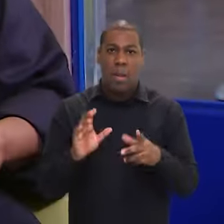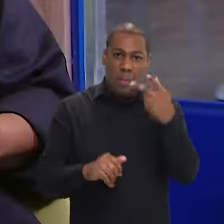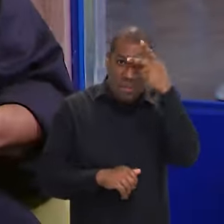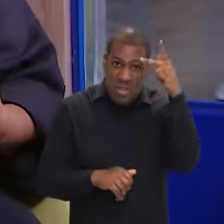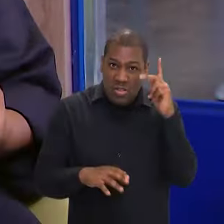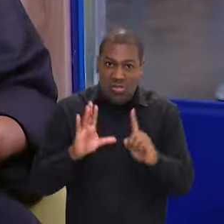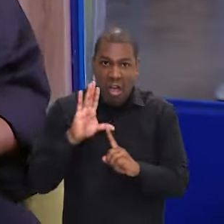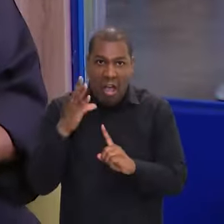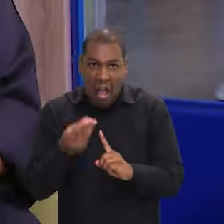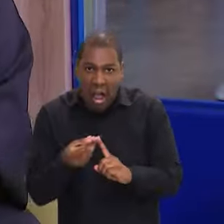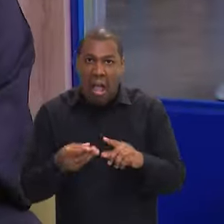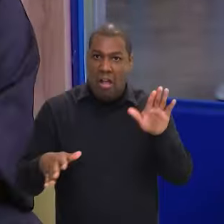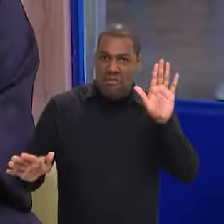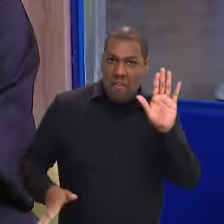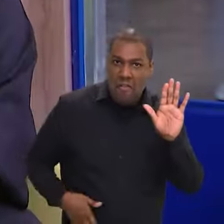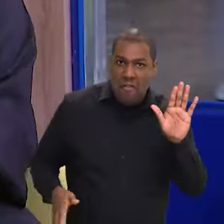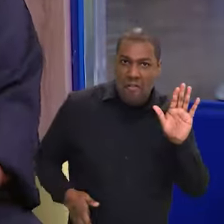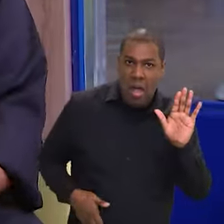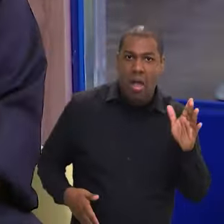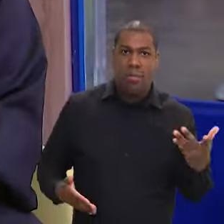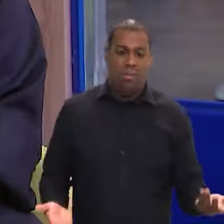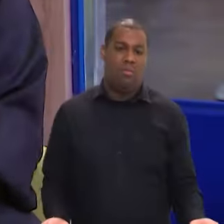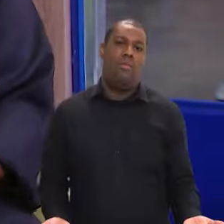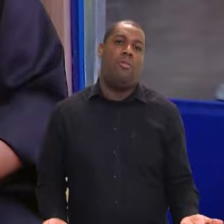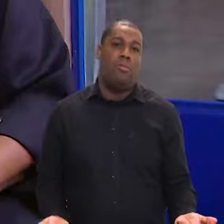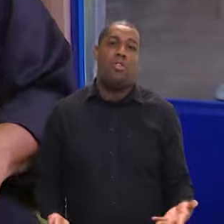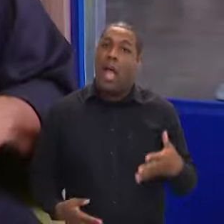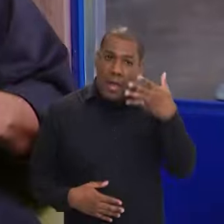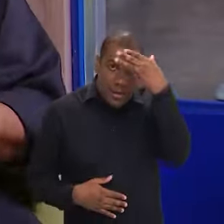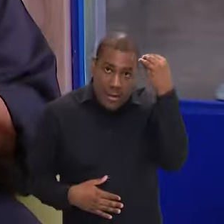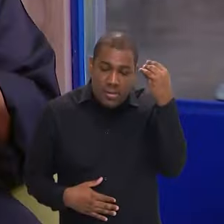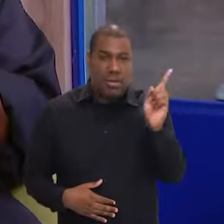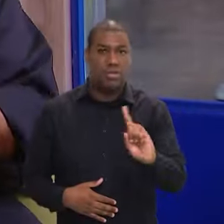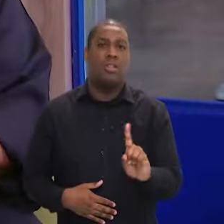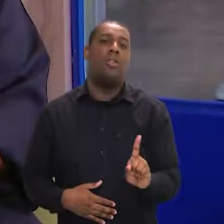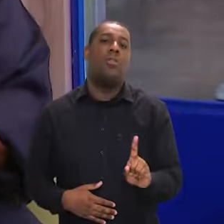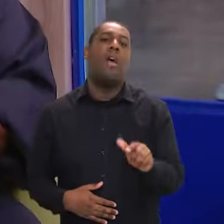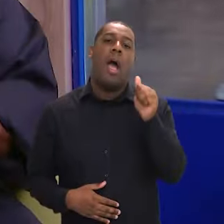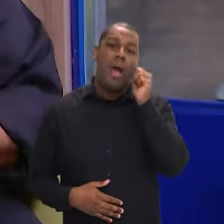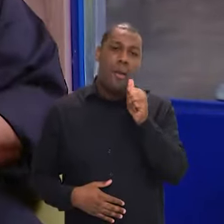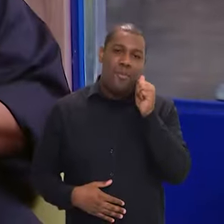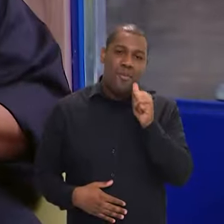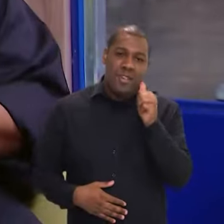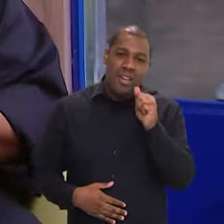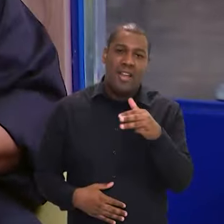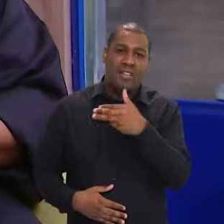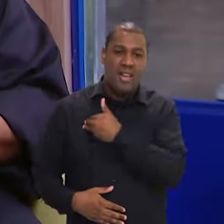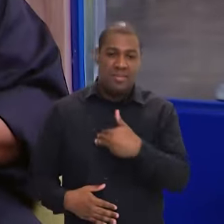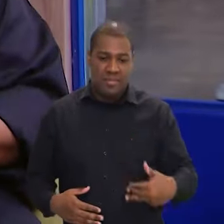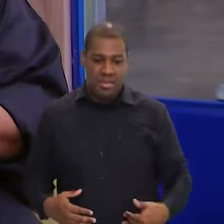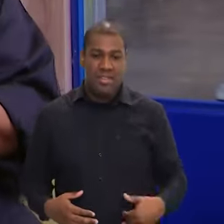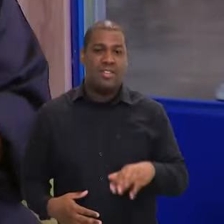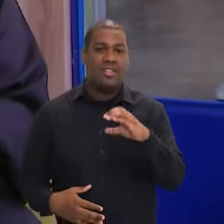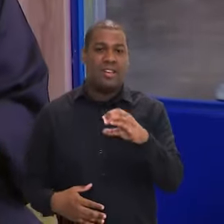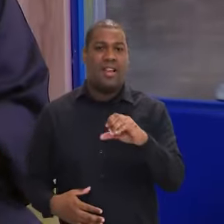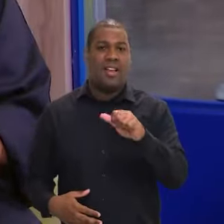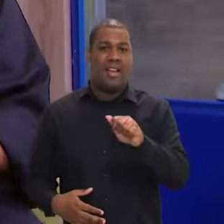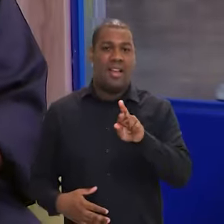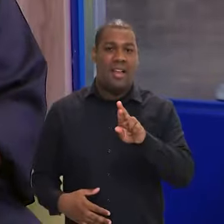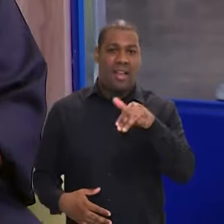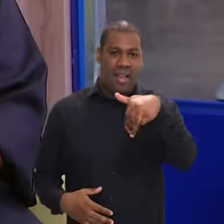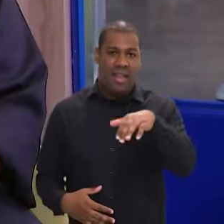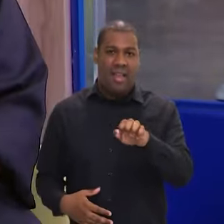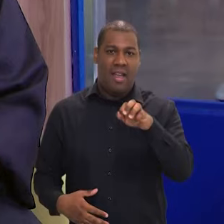vagabundos, então a gente não pode também esquecer esse tipo de coisa. mas, graças à ministra Carmen Lúcia, nós tivemos a